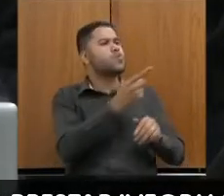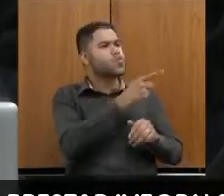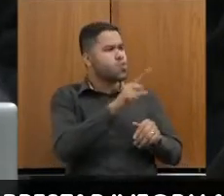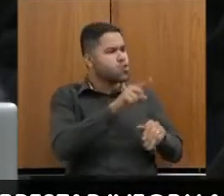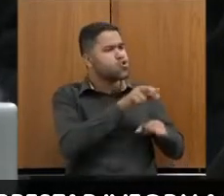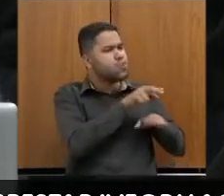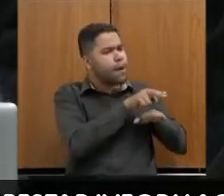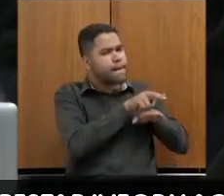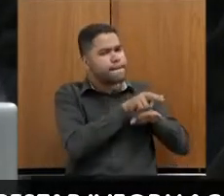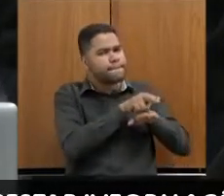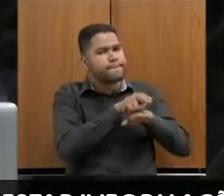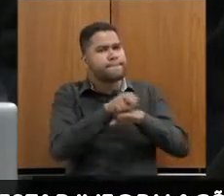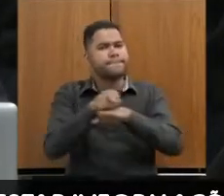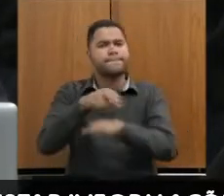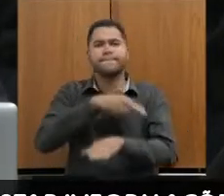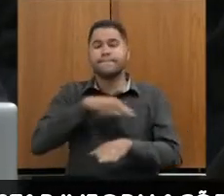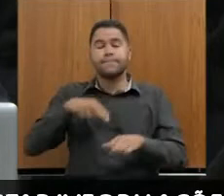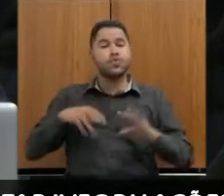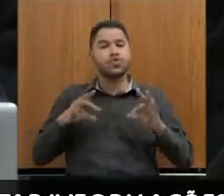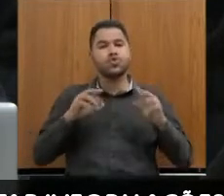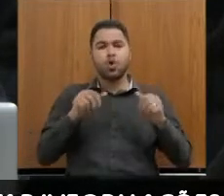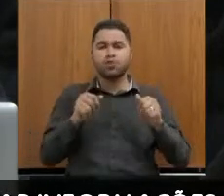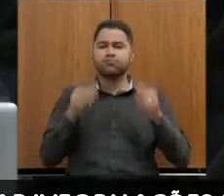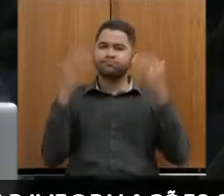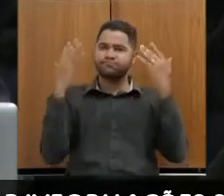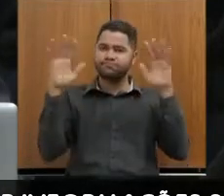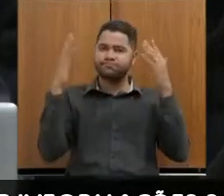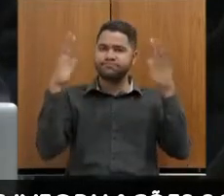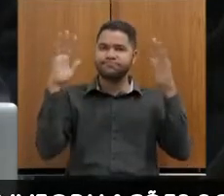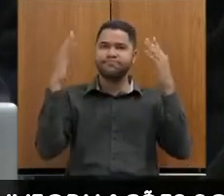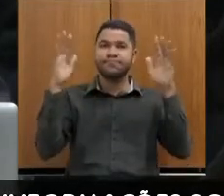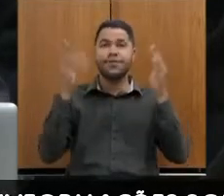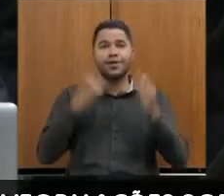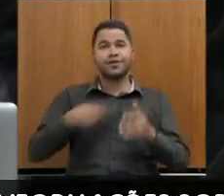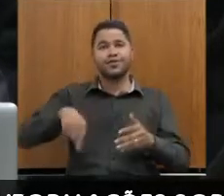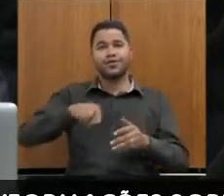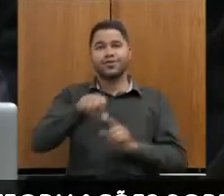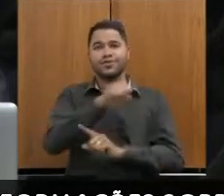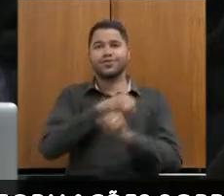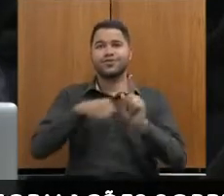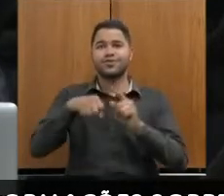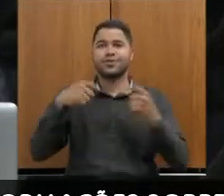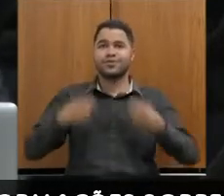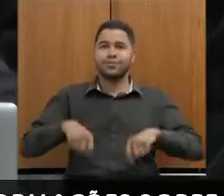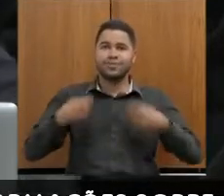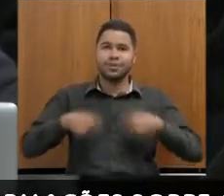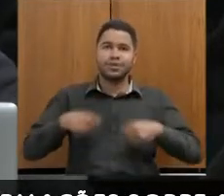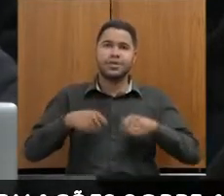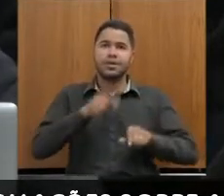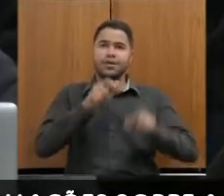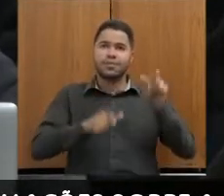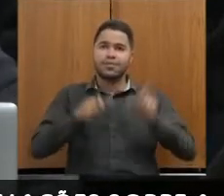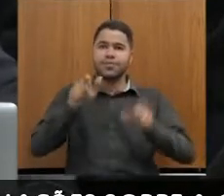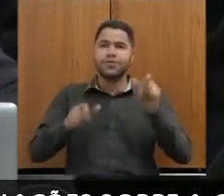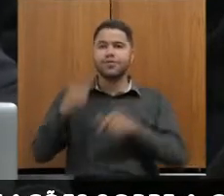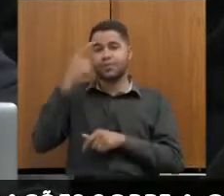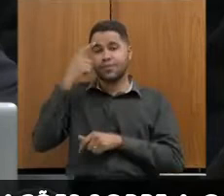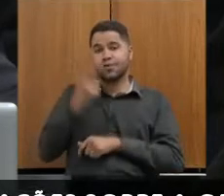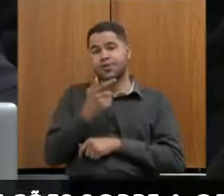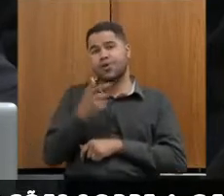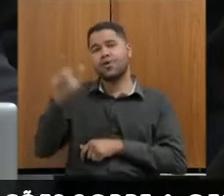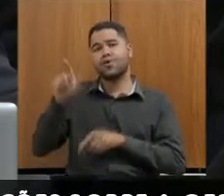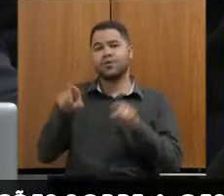paciente fosse retirado. Então, parabéns a eles. É disso que nossa sociedade precisa. Cada vez mais pessoas pensando no próximo